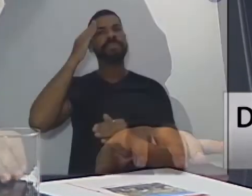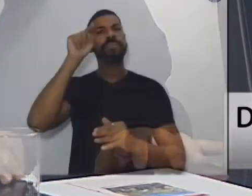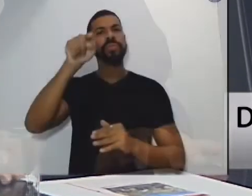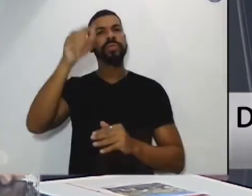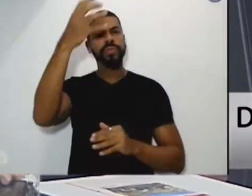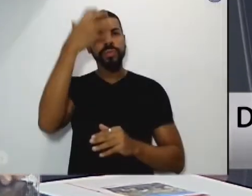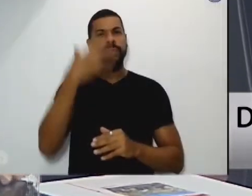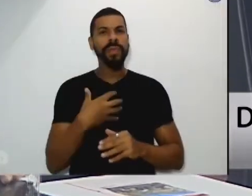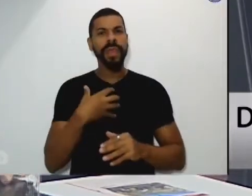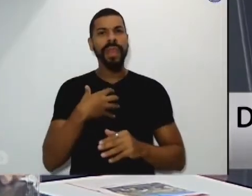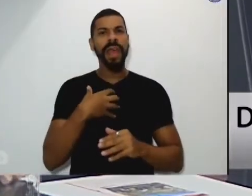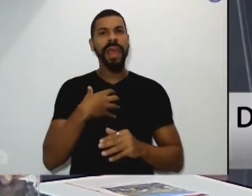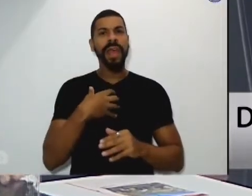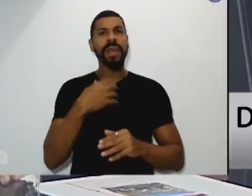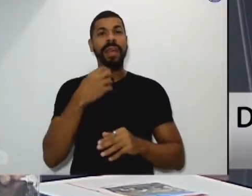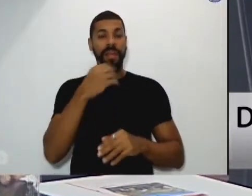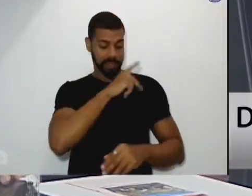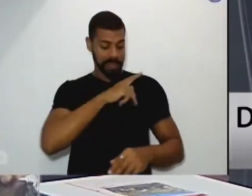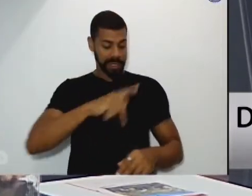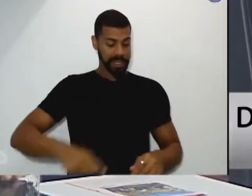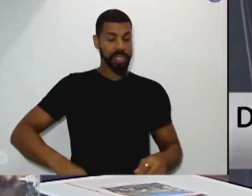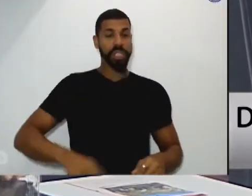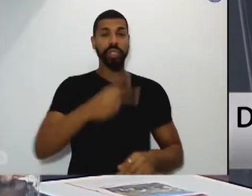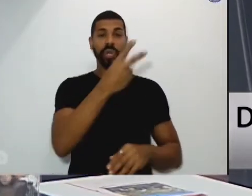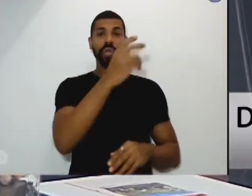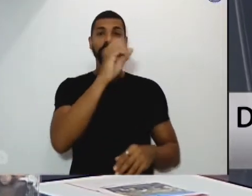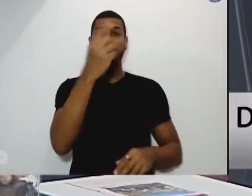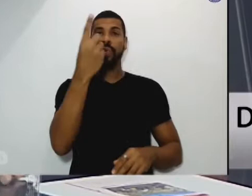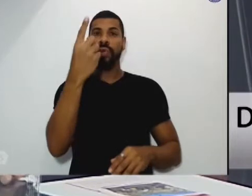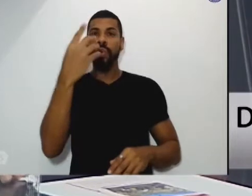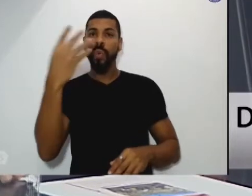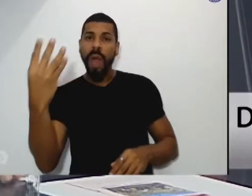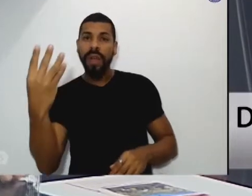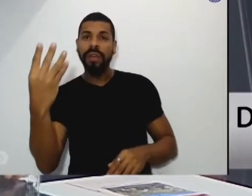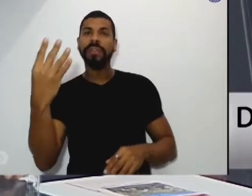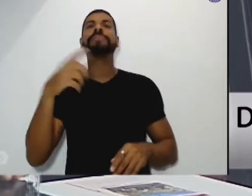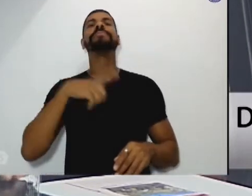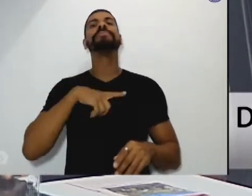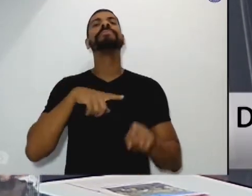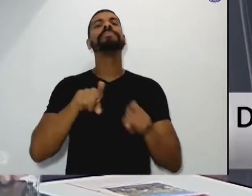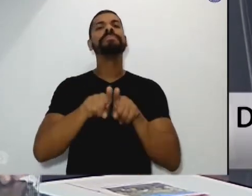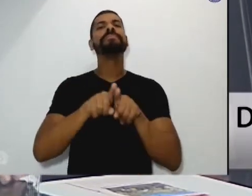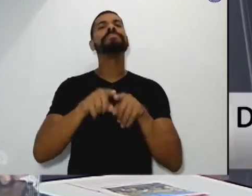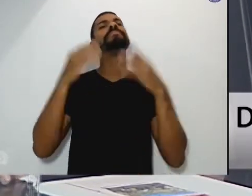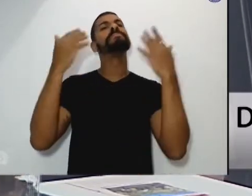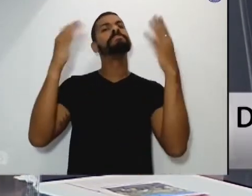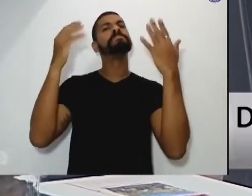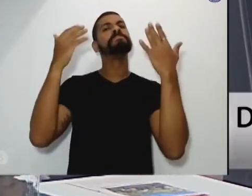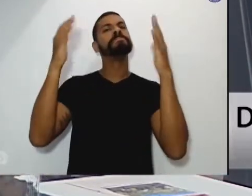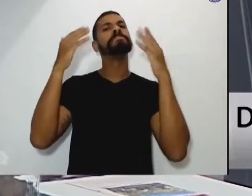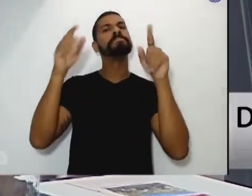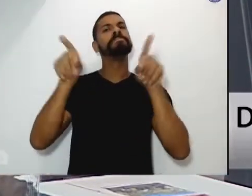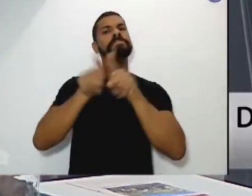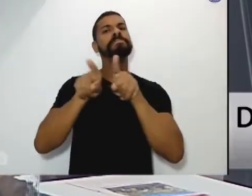2004, quando esta lei foi elaborada. Parabéns pela iniciativa.